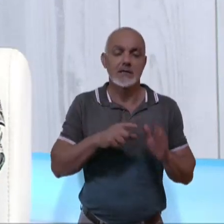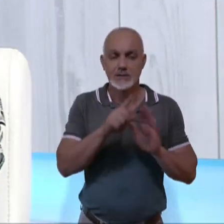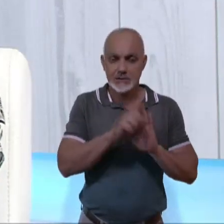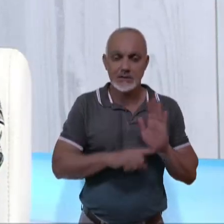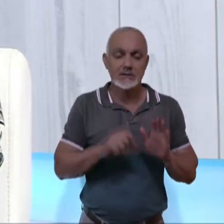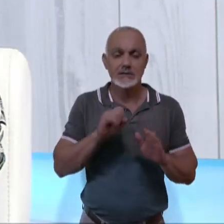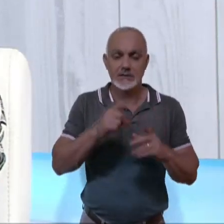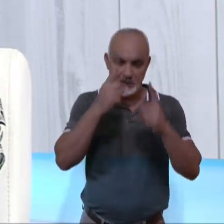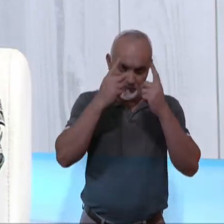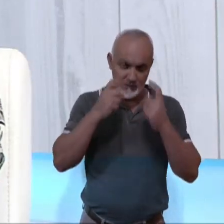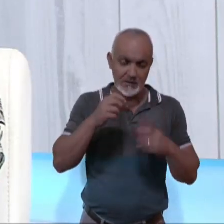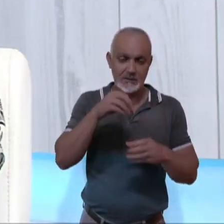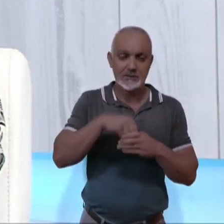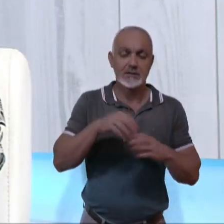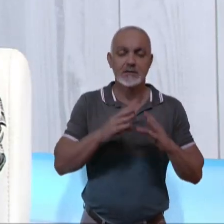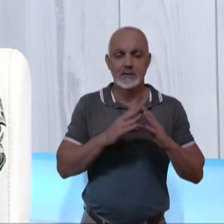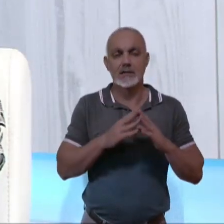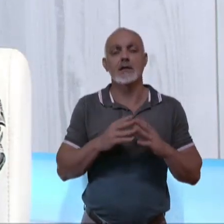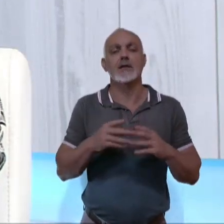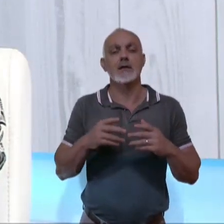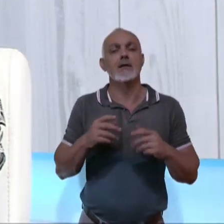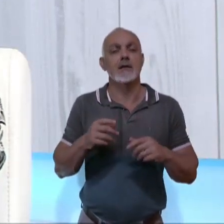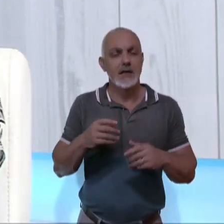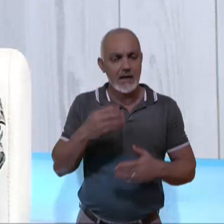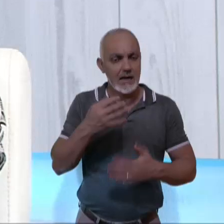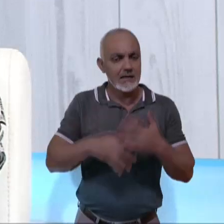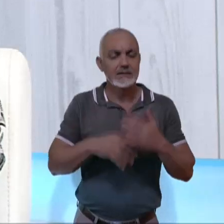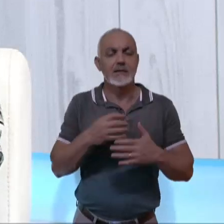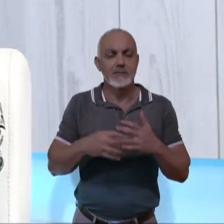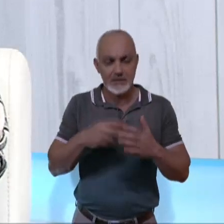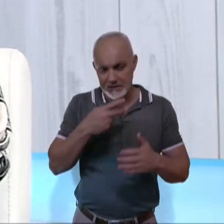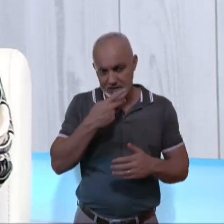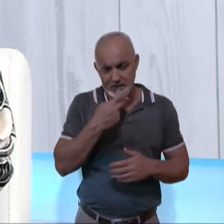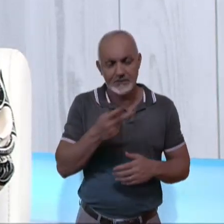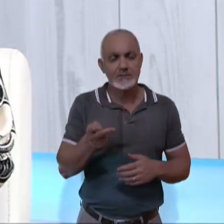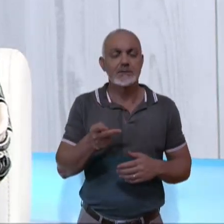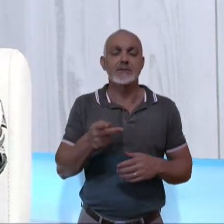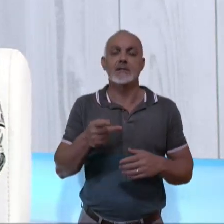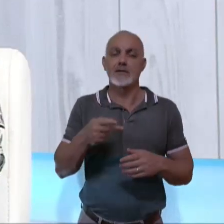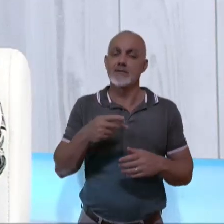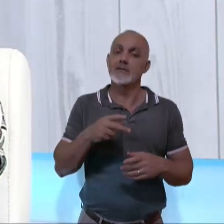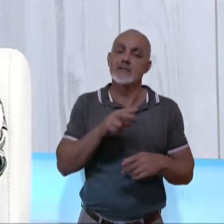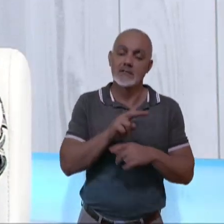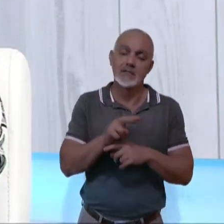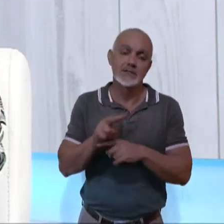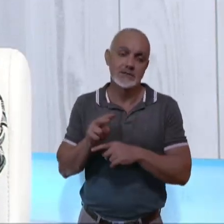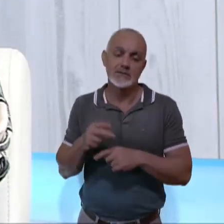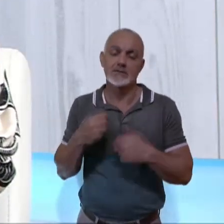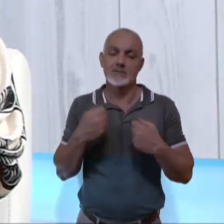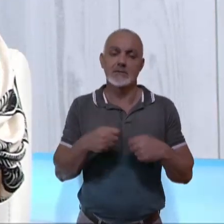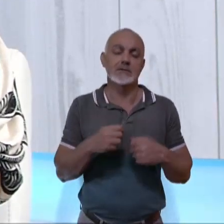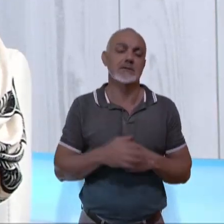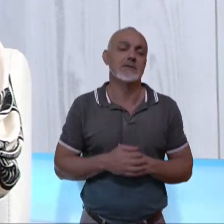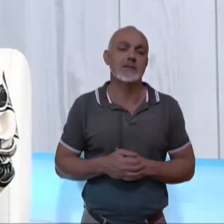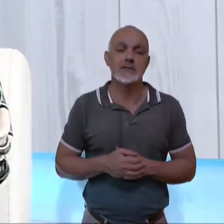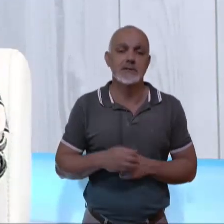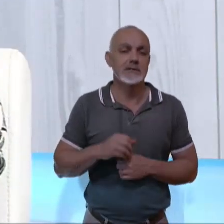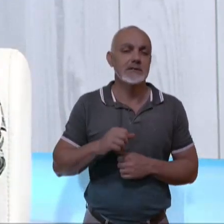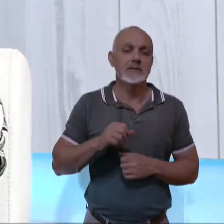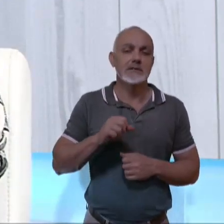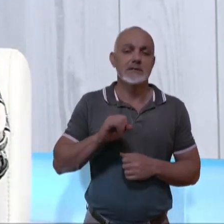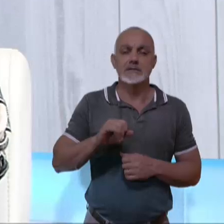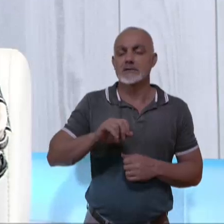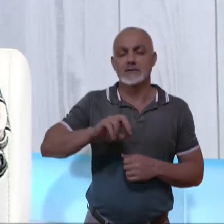doméstica, essa violência pode interferir na forma da visita. Vai ter que ser uma visita assistida. Ah, sim. Se não for uma